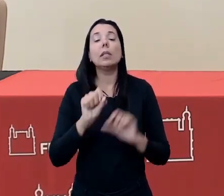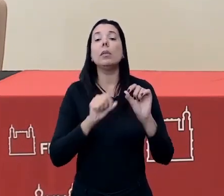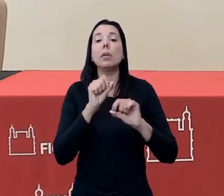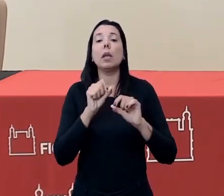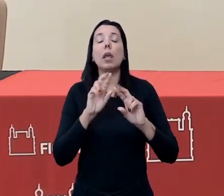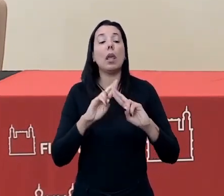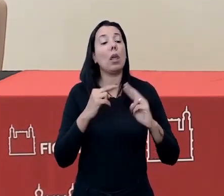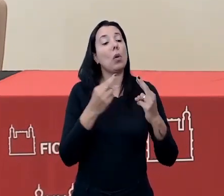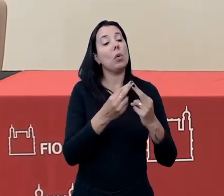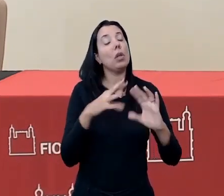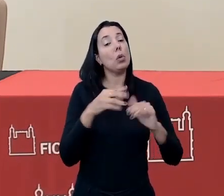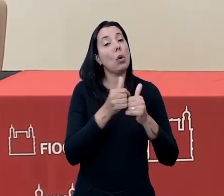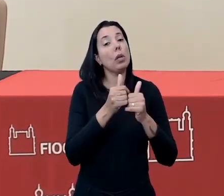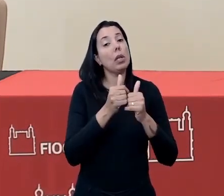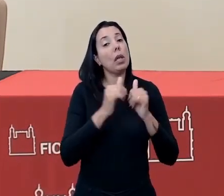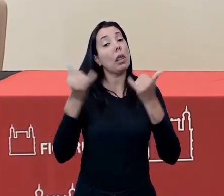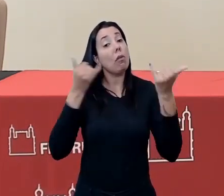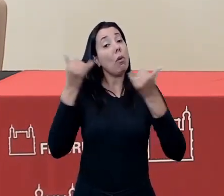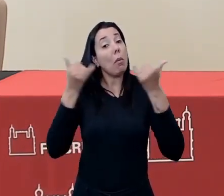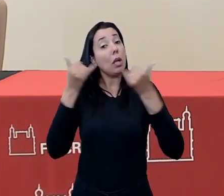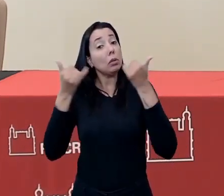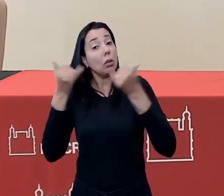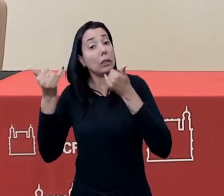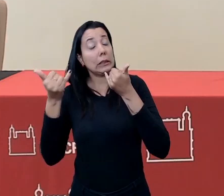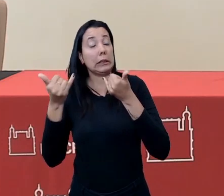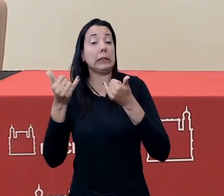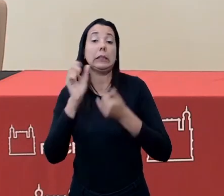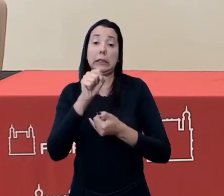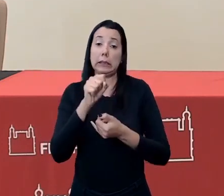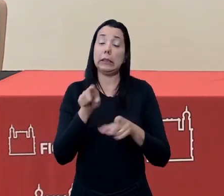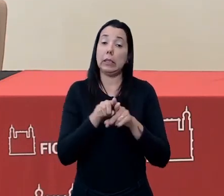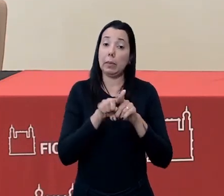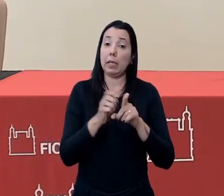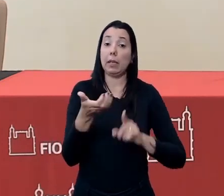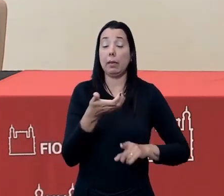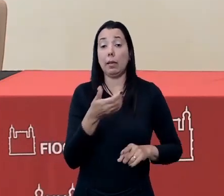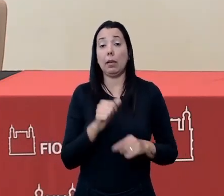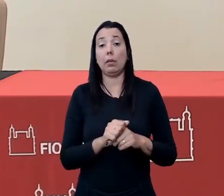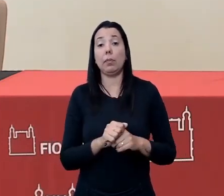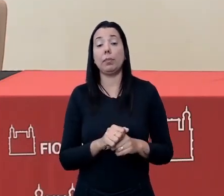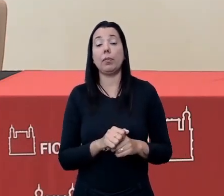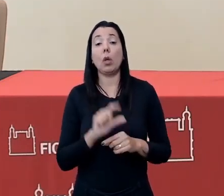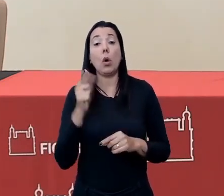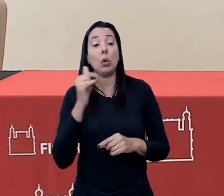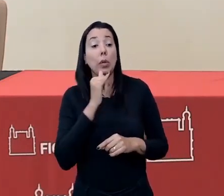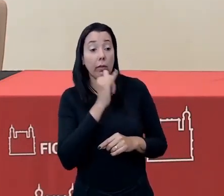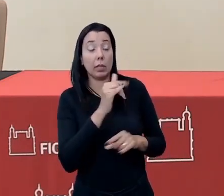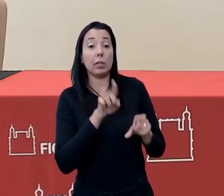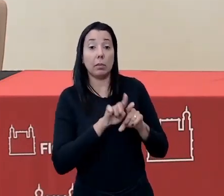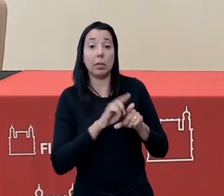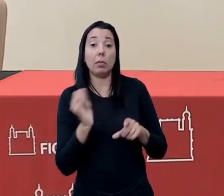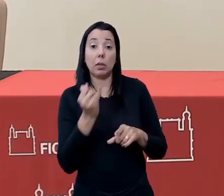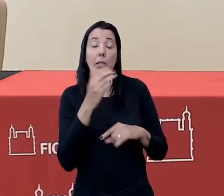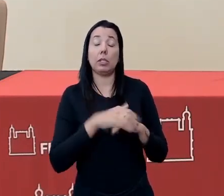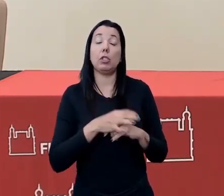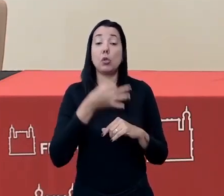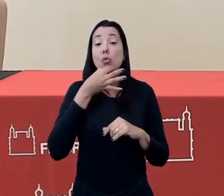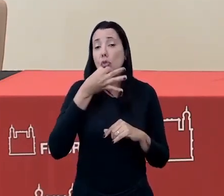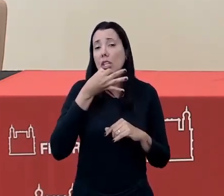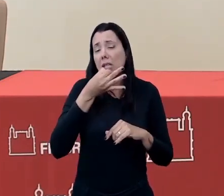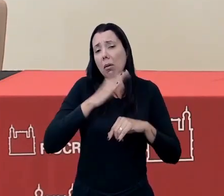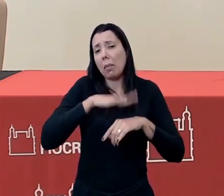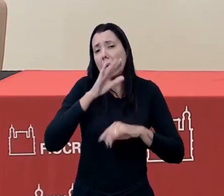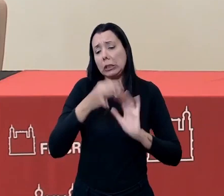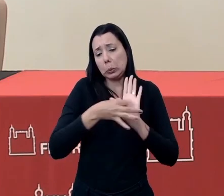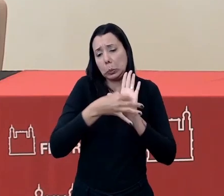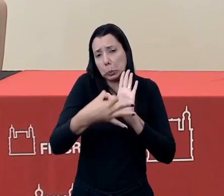reunir todas as informações consubstanciadas. Quero também dar uma outra sugestão aqui, que aí é mais na